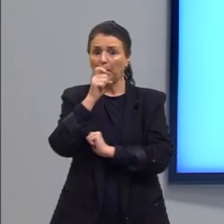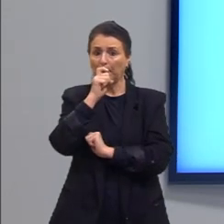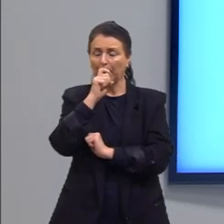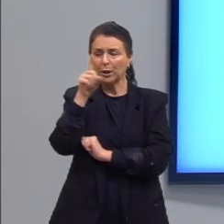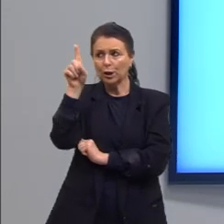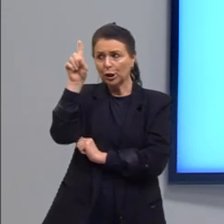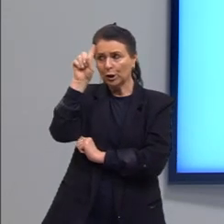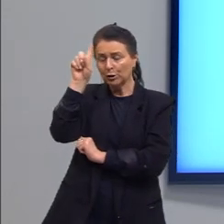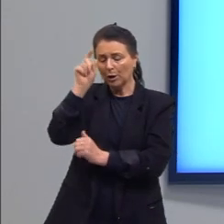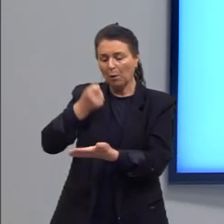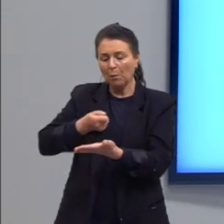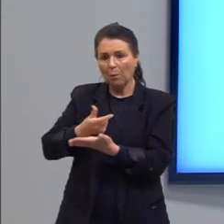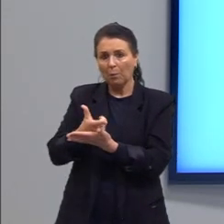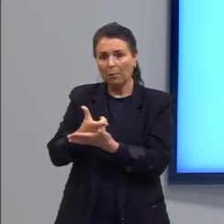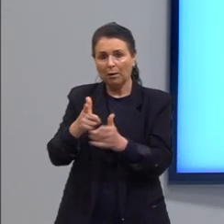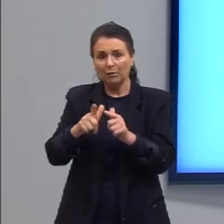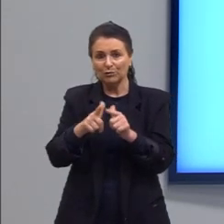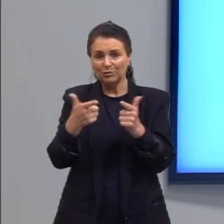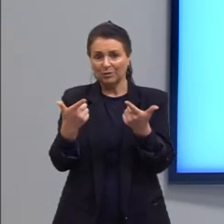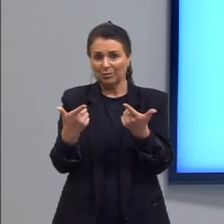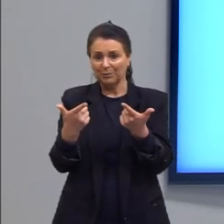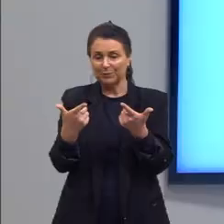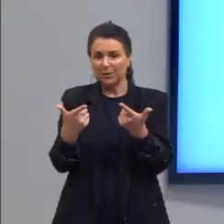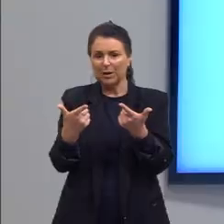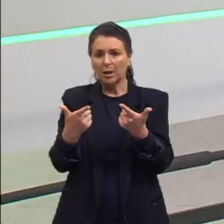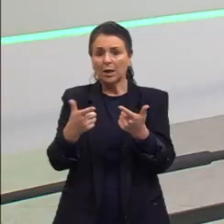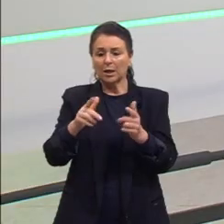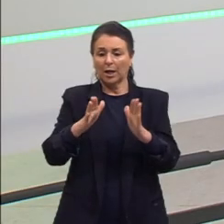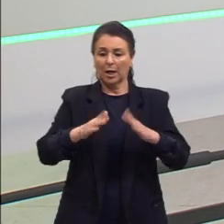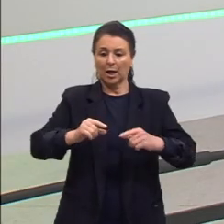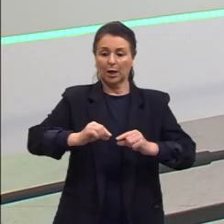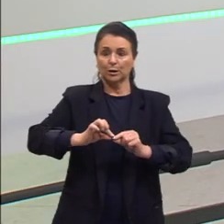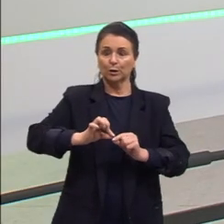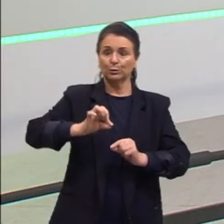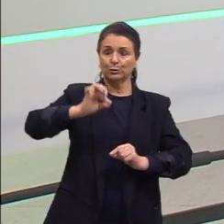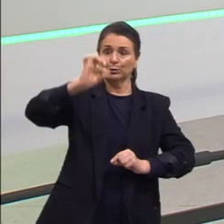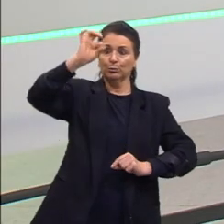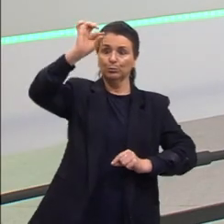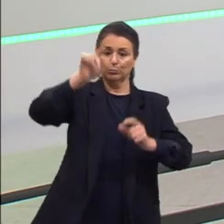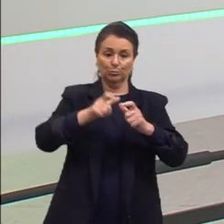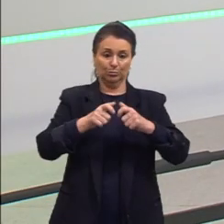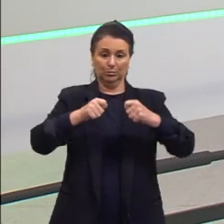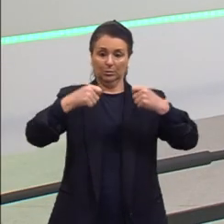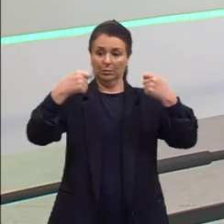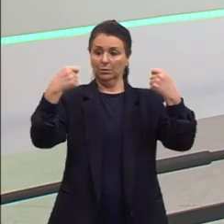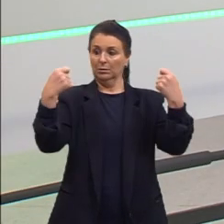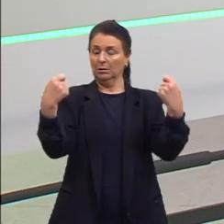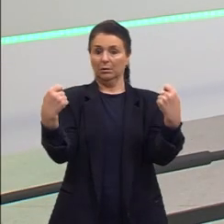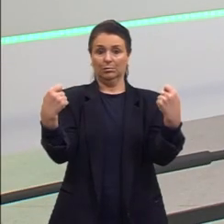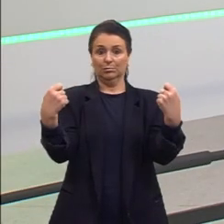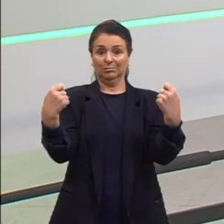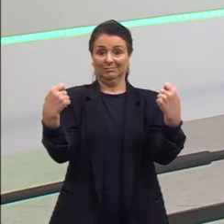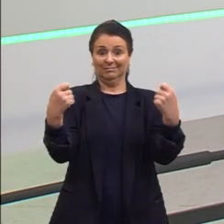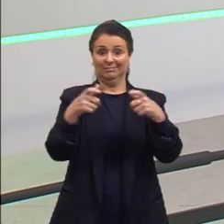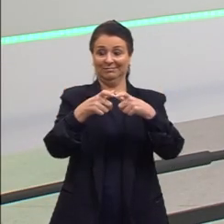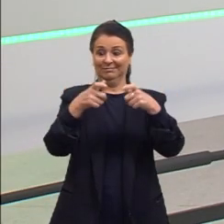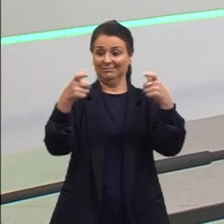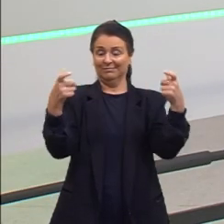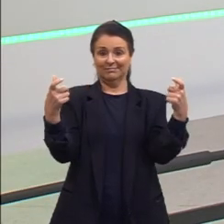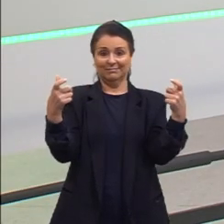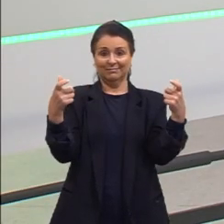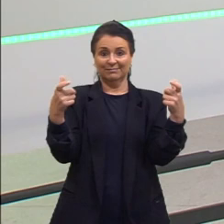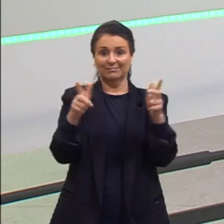os dias comprando jornal, que era um jornal bem maior do que essas versões que a gente tem hoje, né? Era um jornalzão grande, assim,